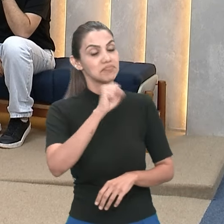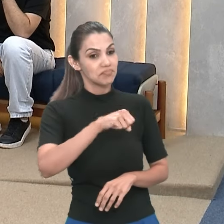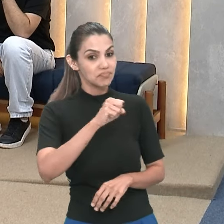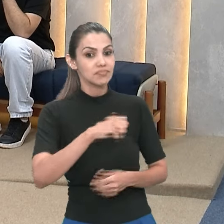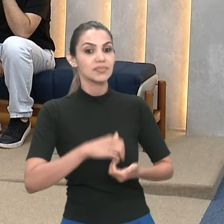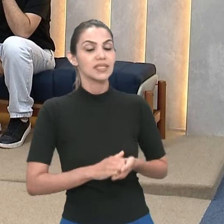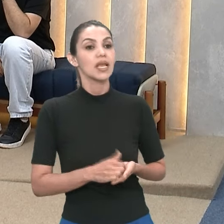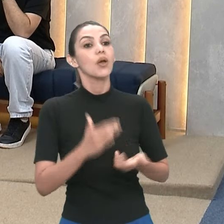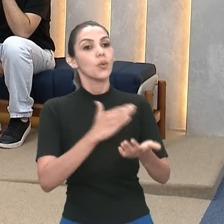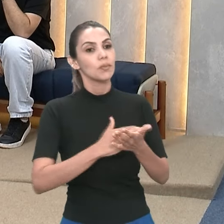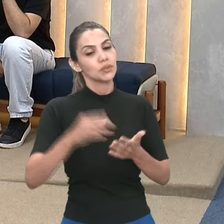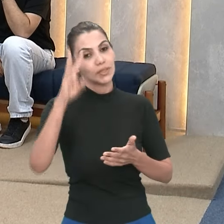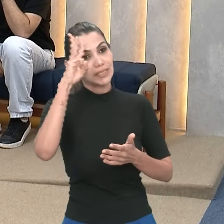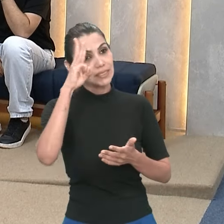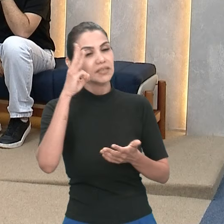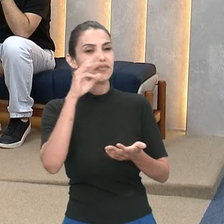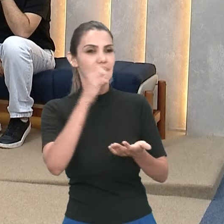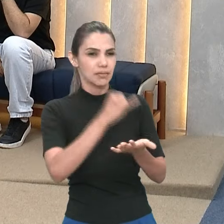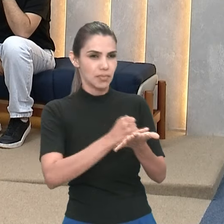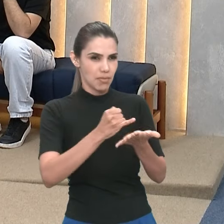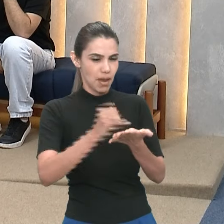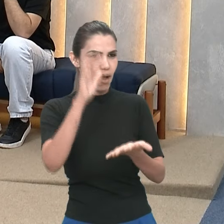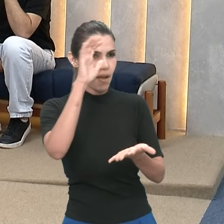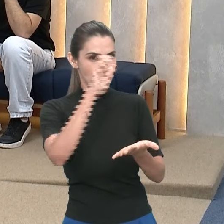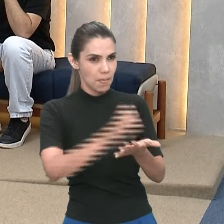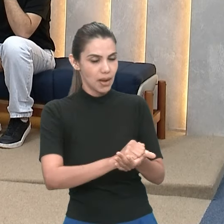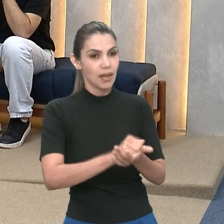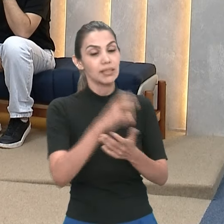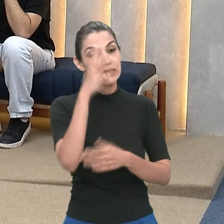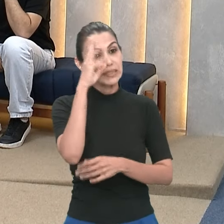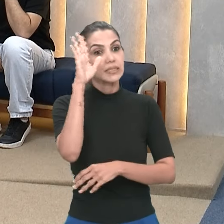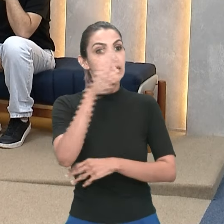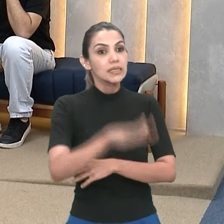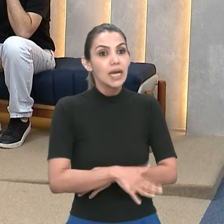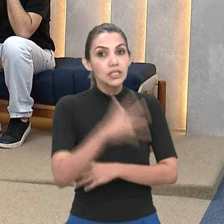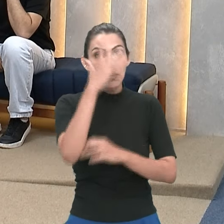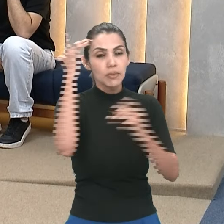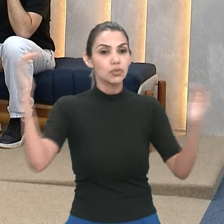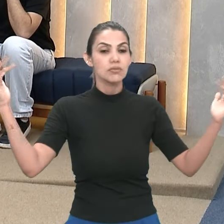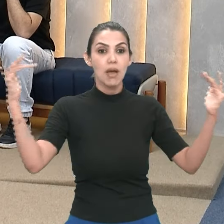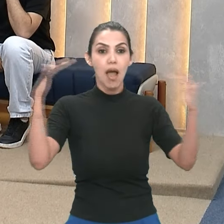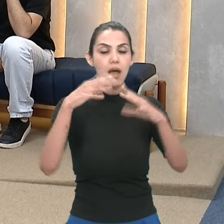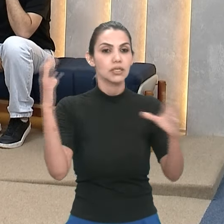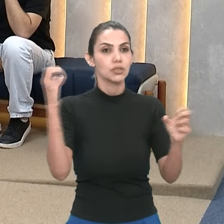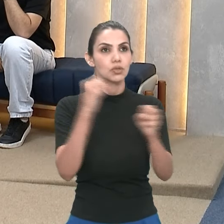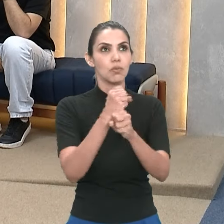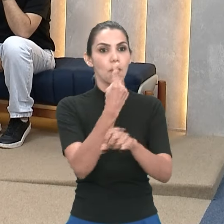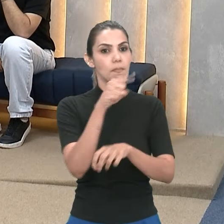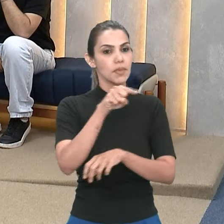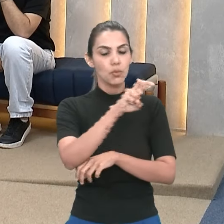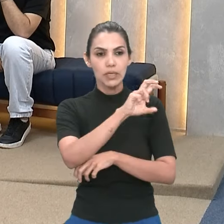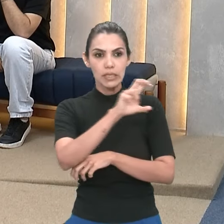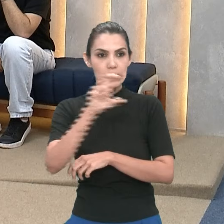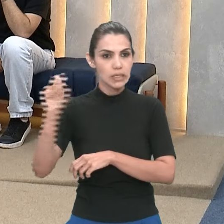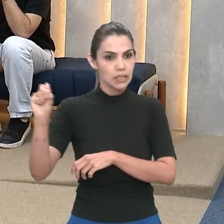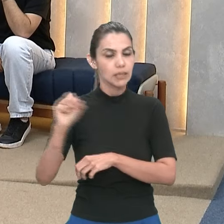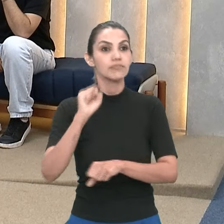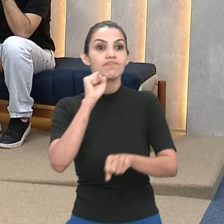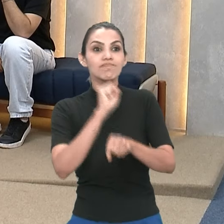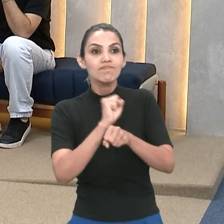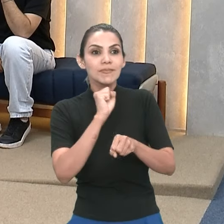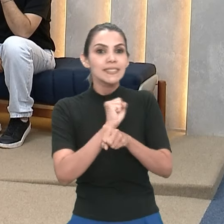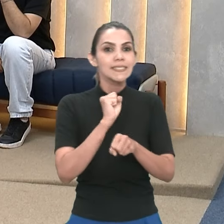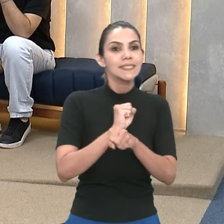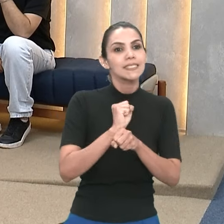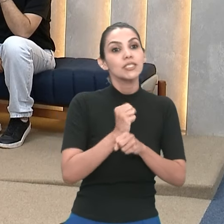O credenciamento, na terça-tarde, nós tivemos 1.100 pessoas que passaram pelo credenciamento, já aguardando o início,